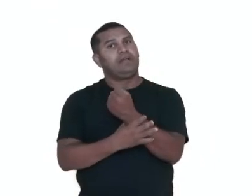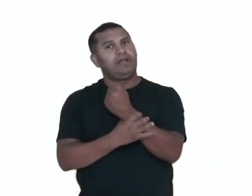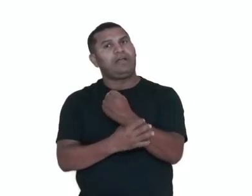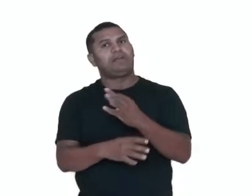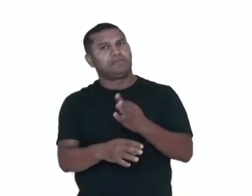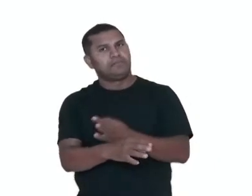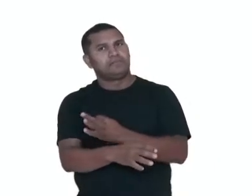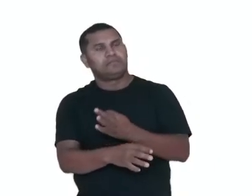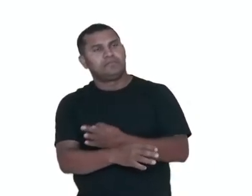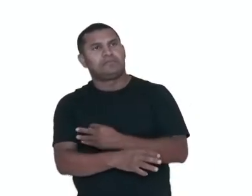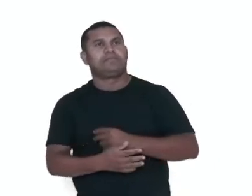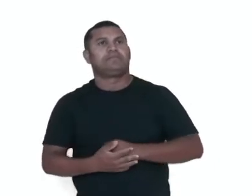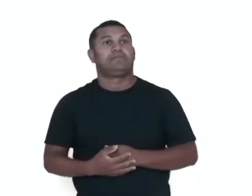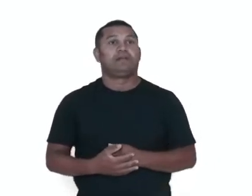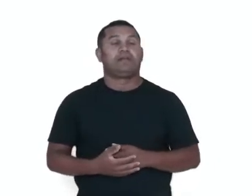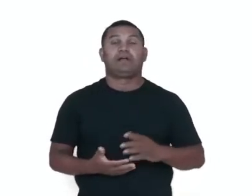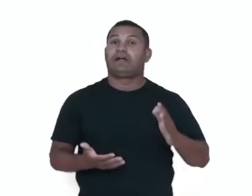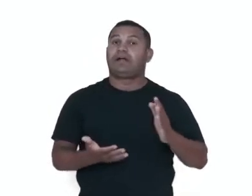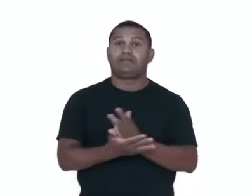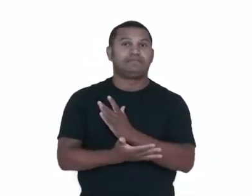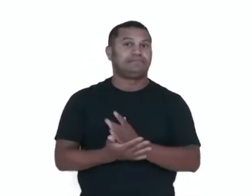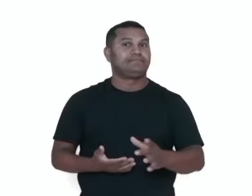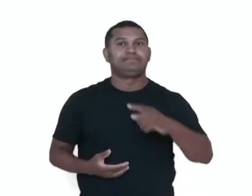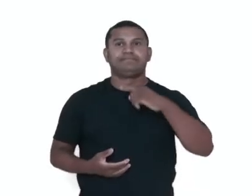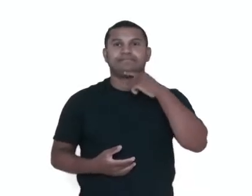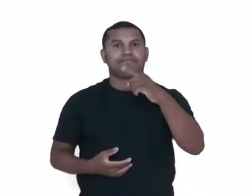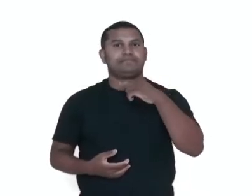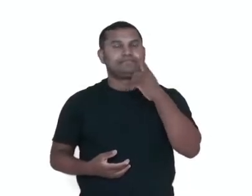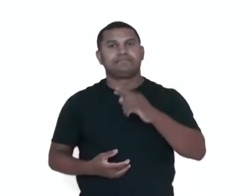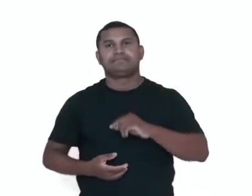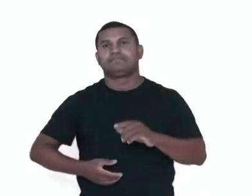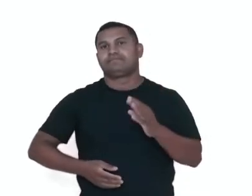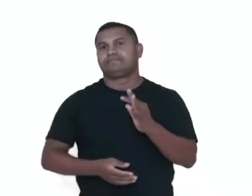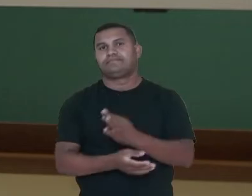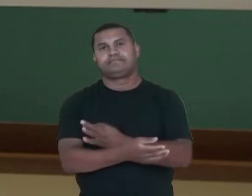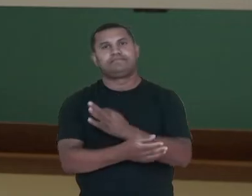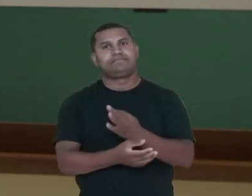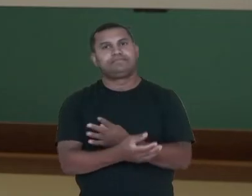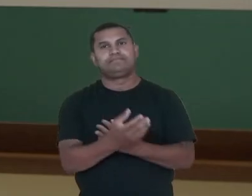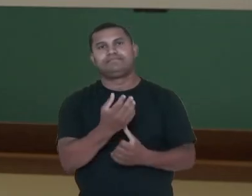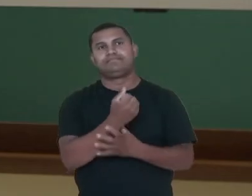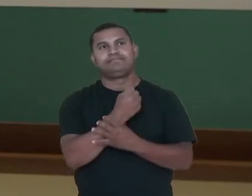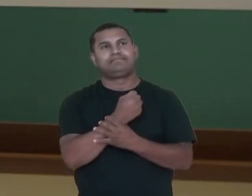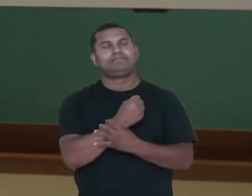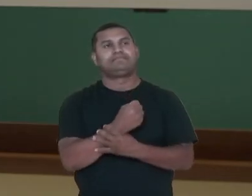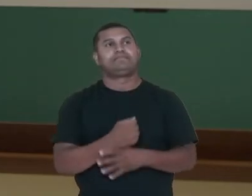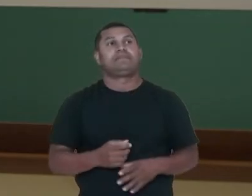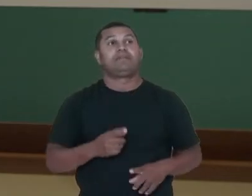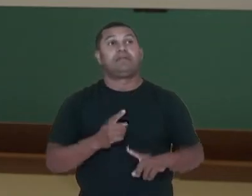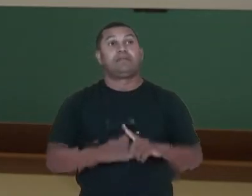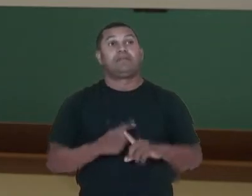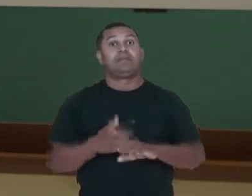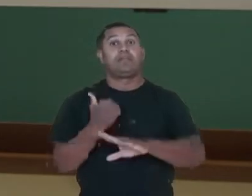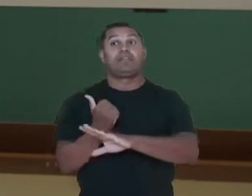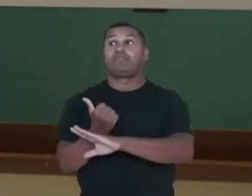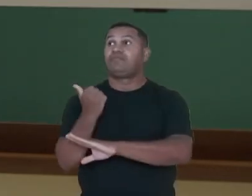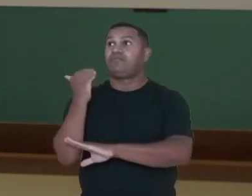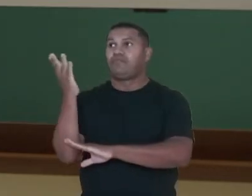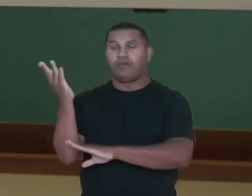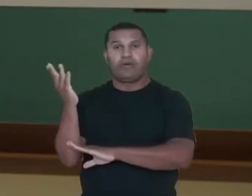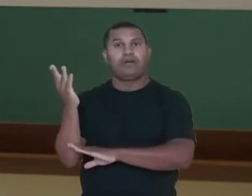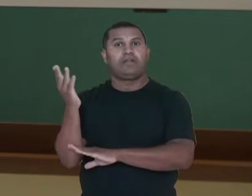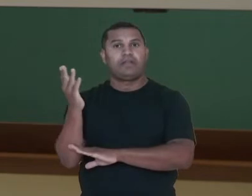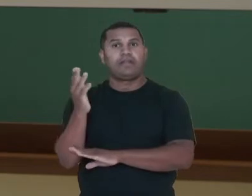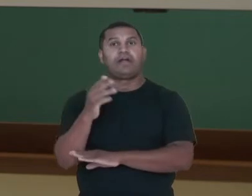classificadas como não evitáveis quando elas vêm da Terra, do Universo, ou evitáveis quando é causada